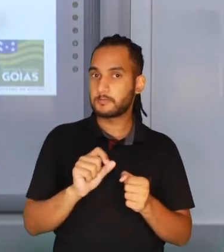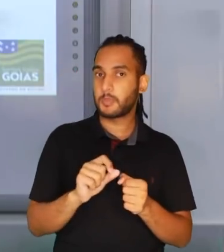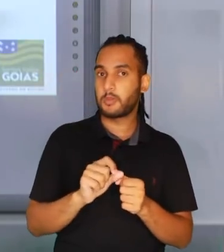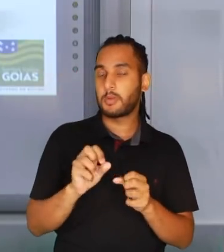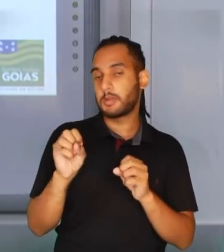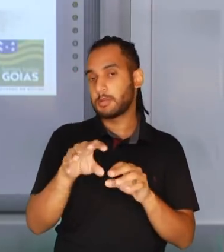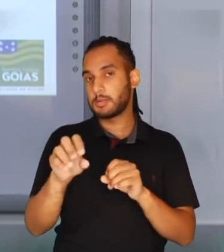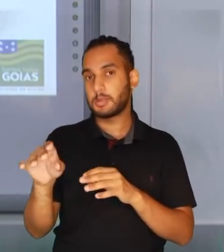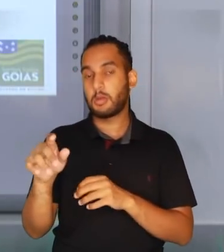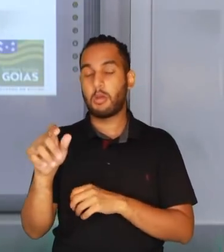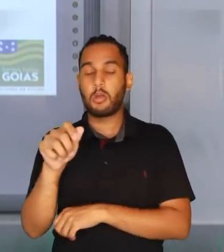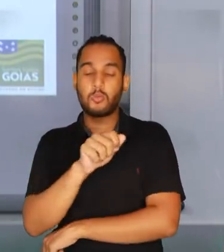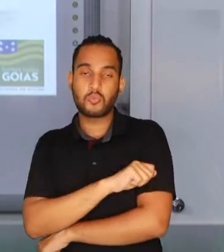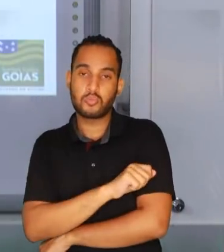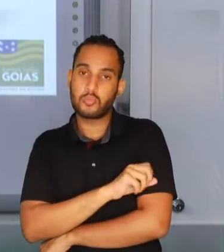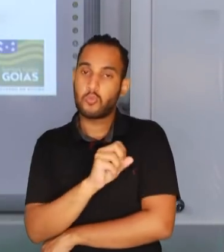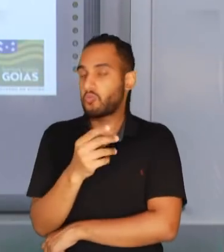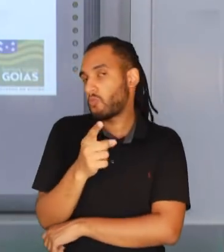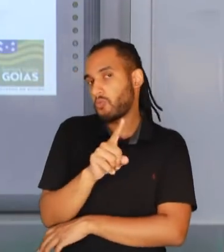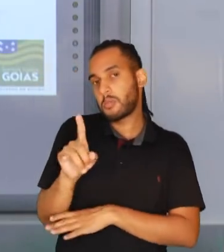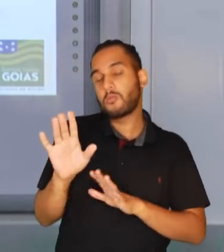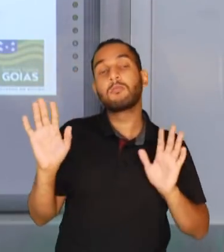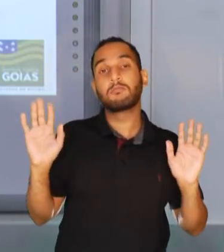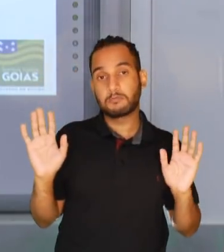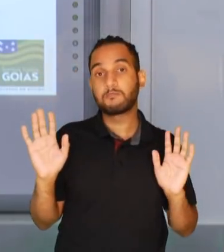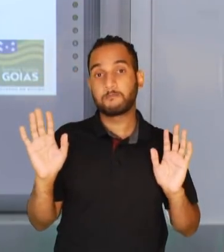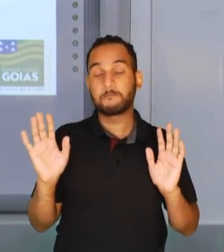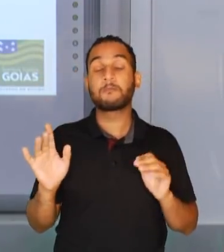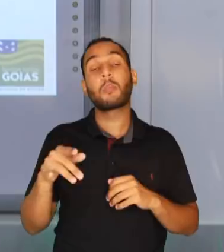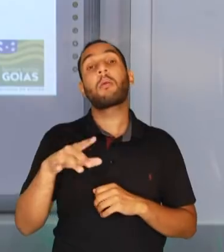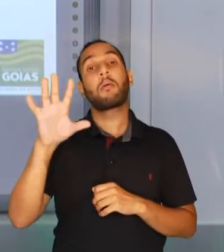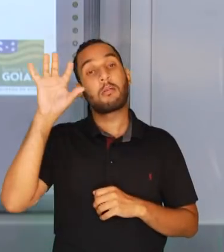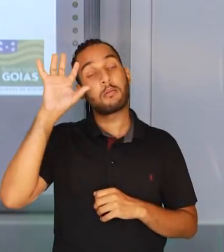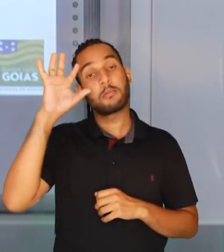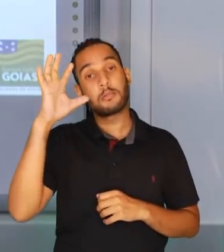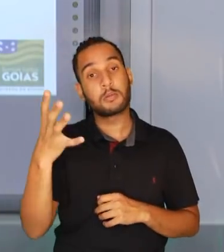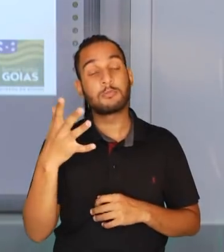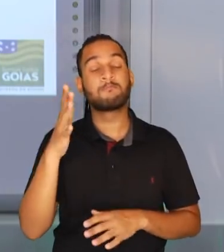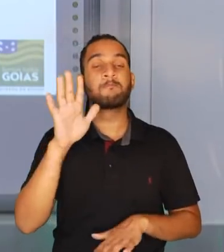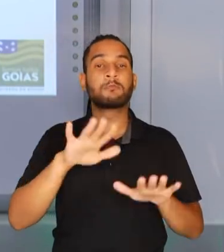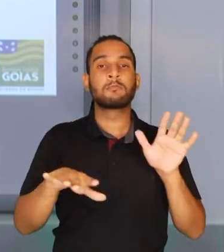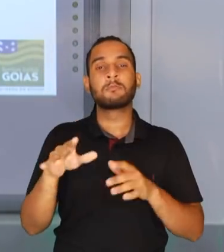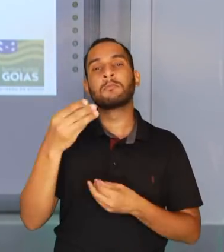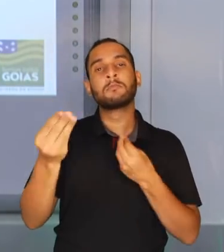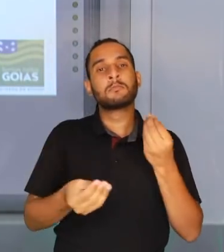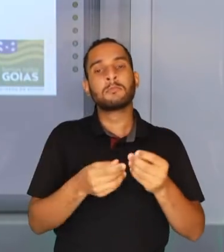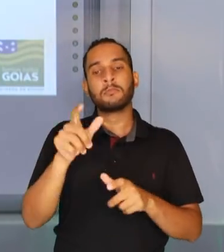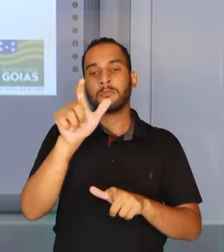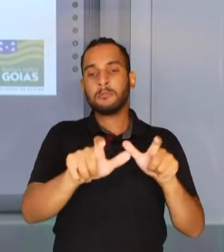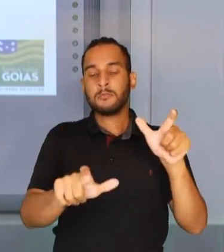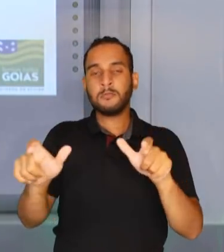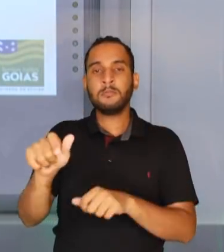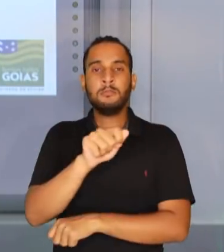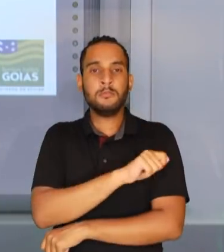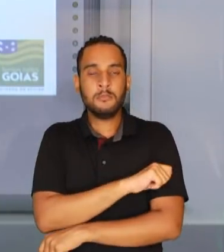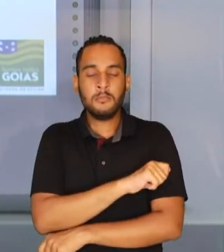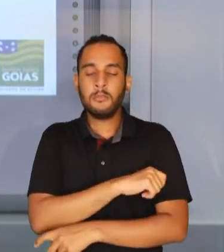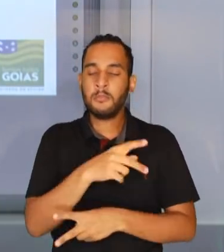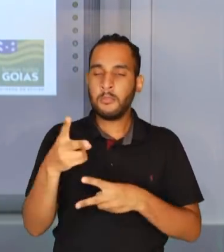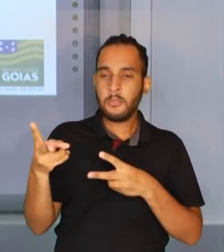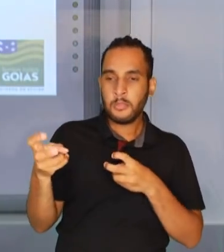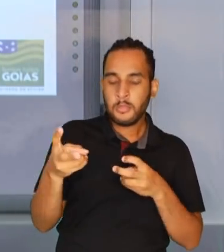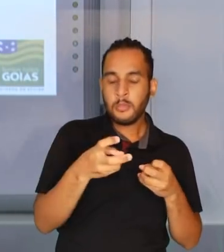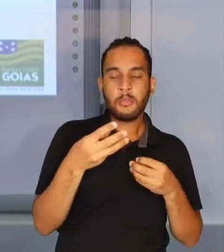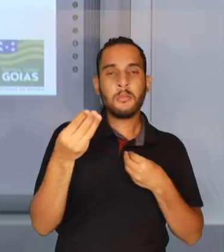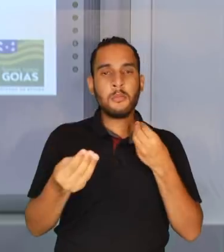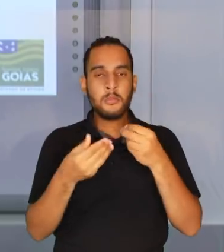desenvolvê-las junto aos estudantes, ou não. Essa decisão será tomada a partir do perfil da turma,